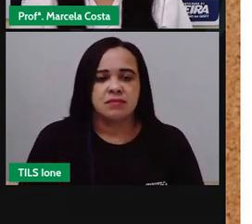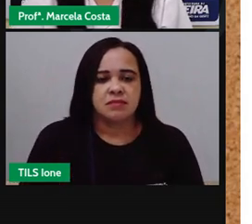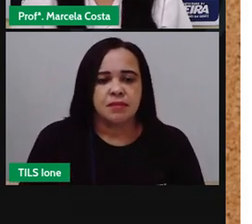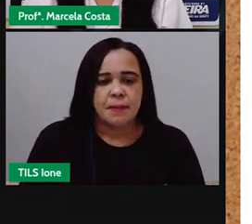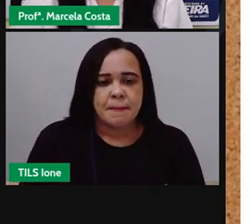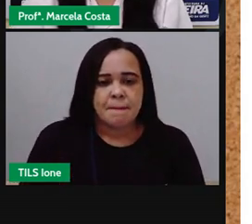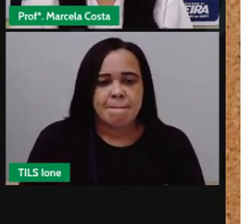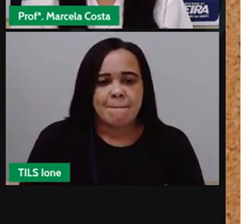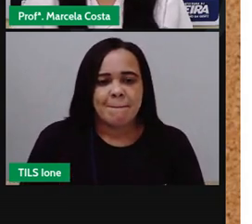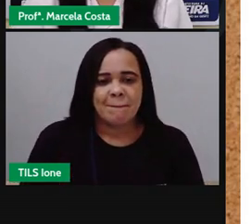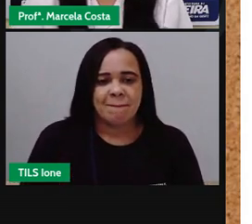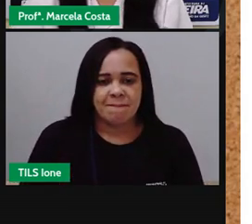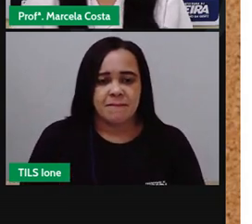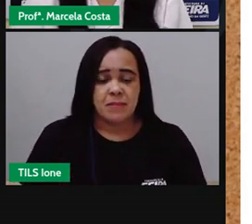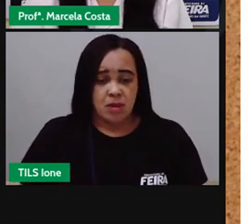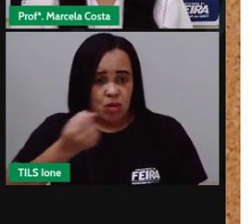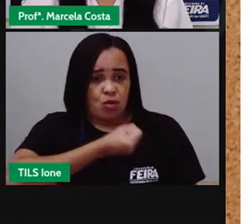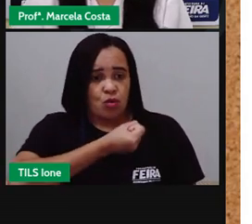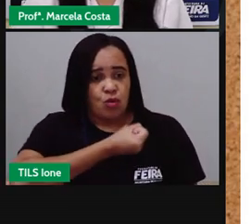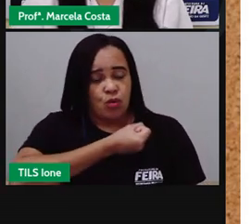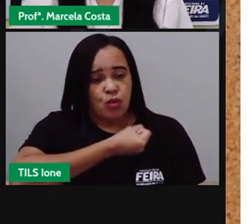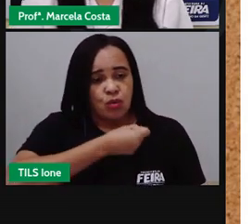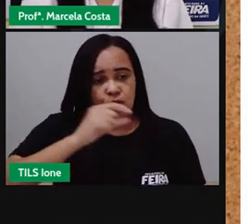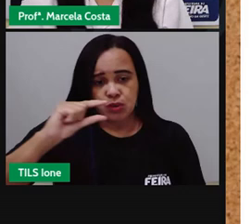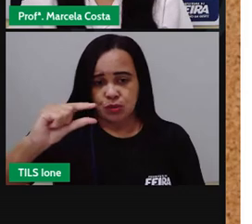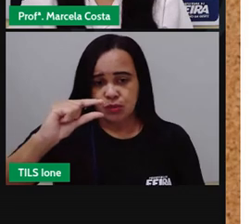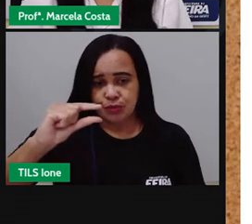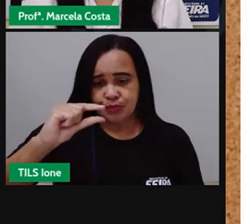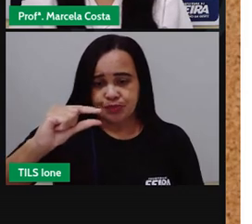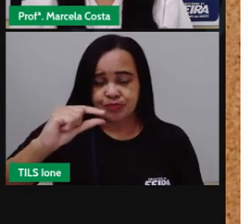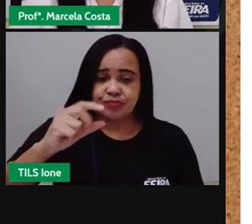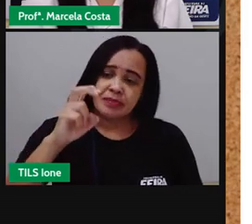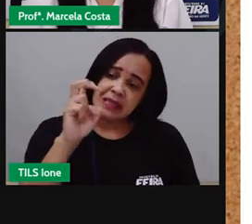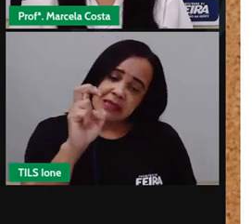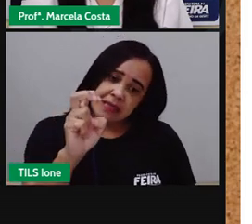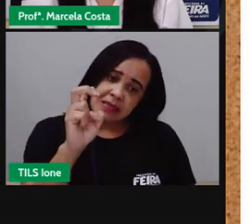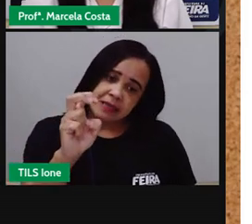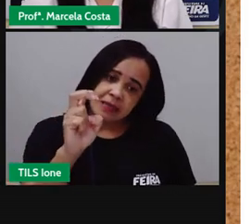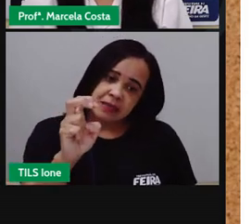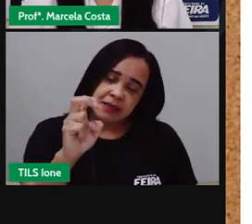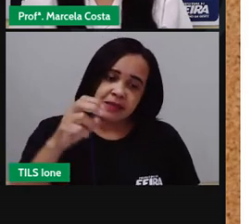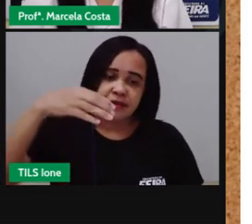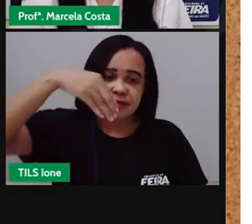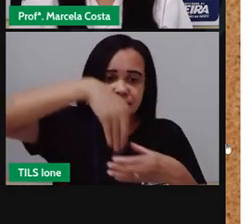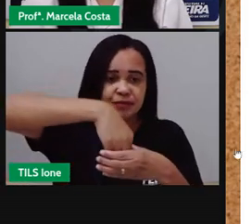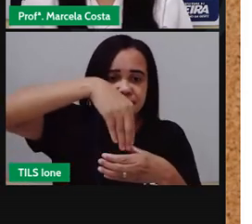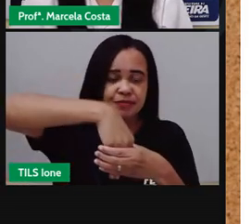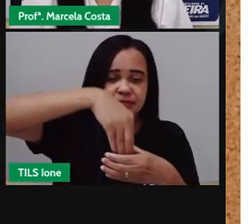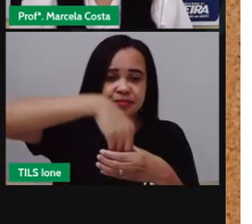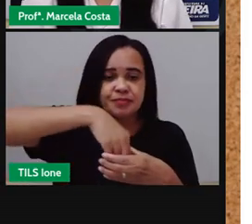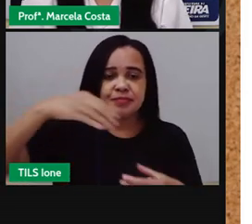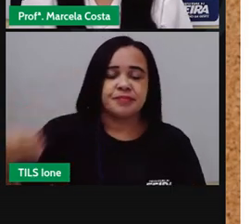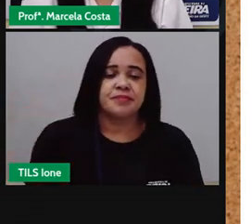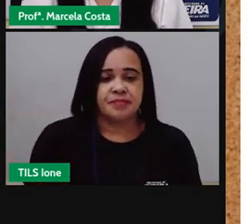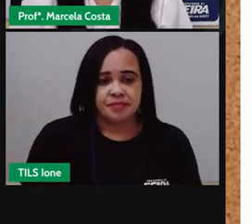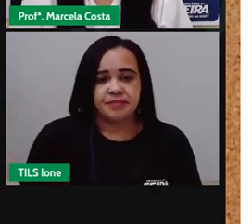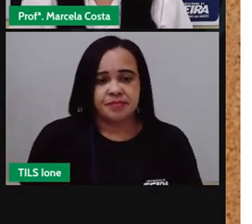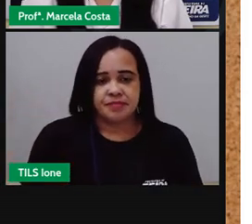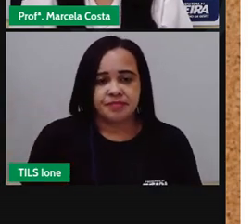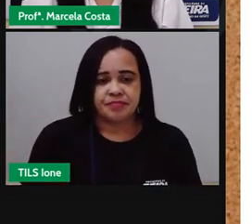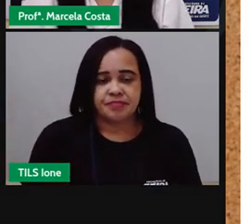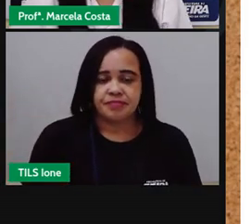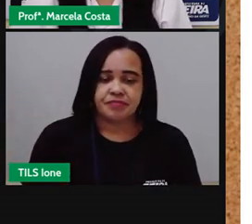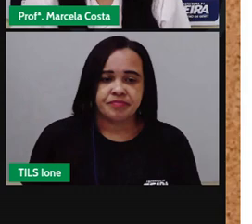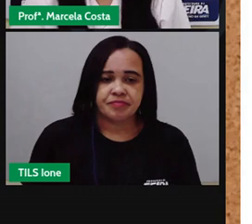que ela teve 5 votos embora o número 5 não